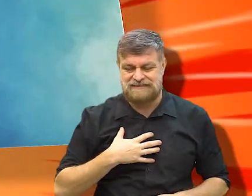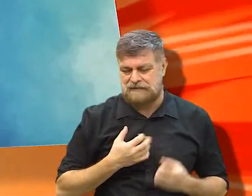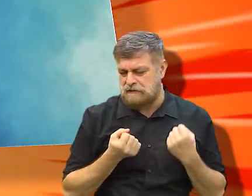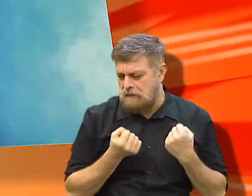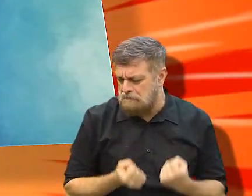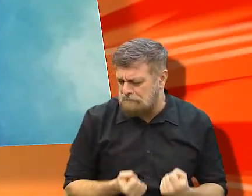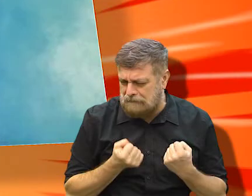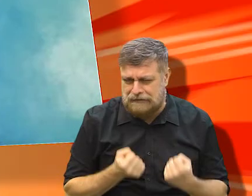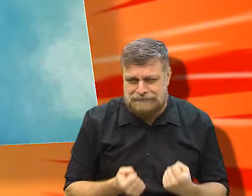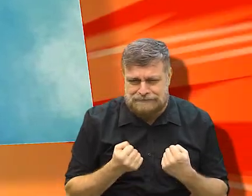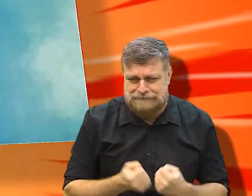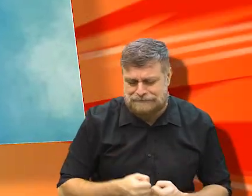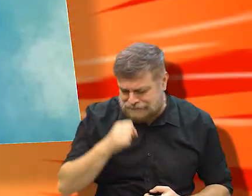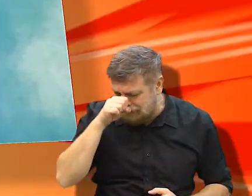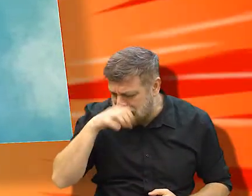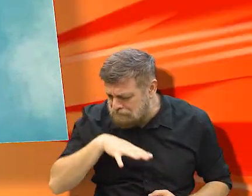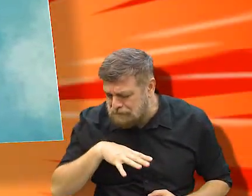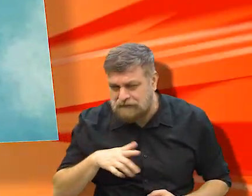uma forma pesada,